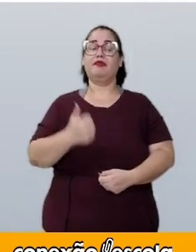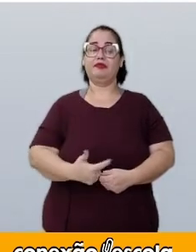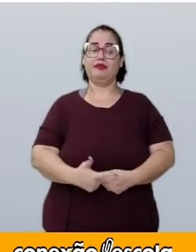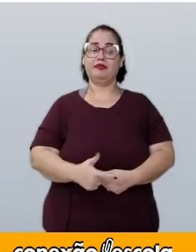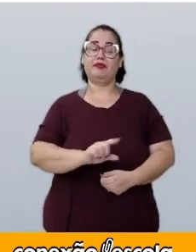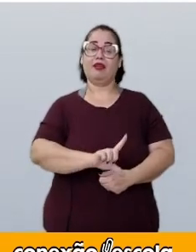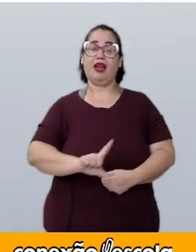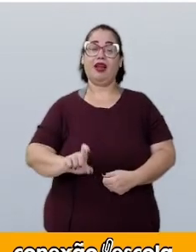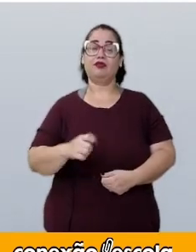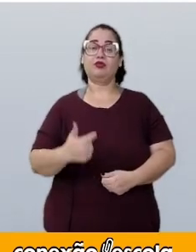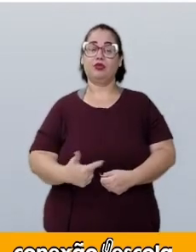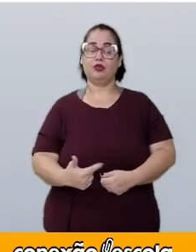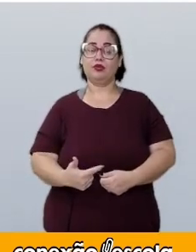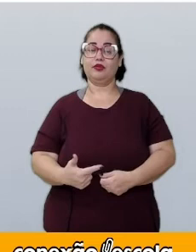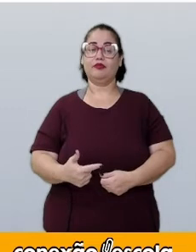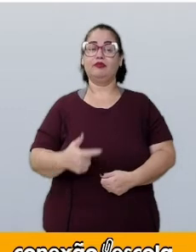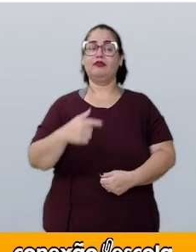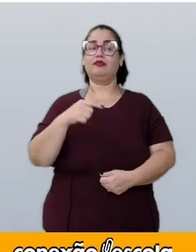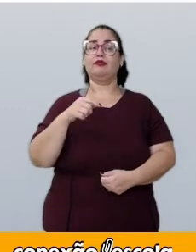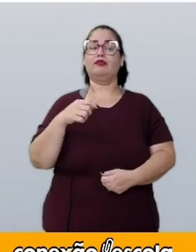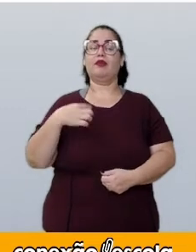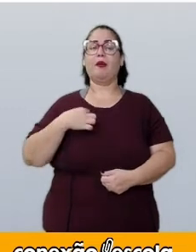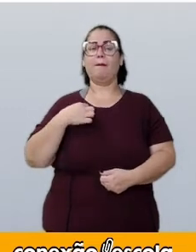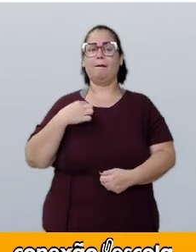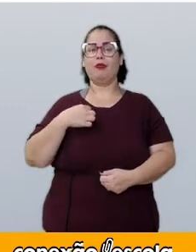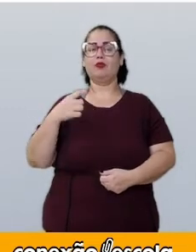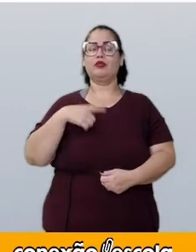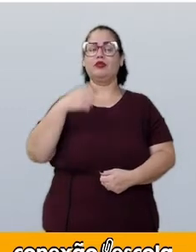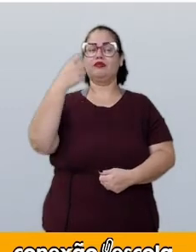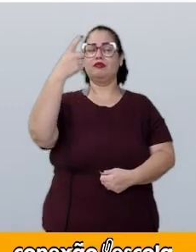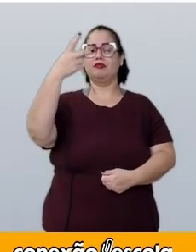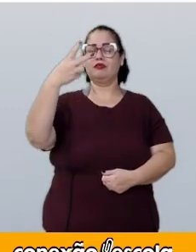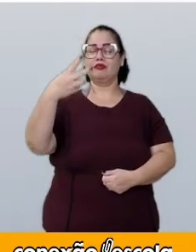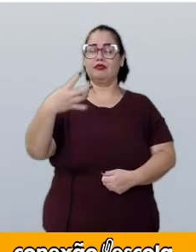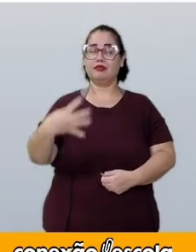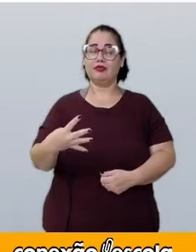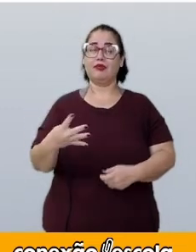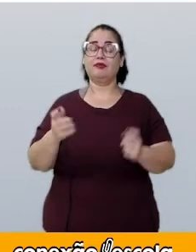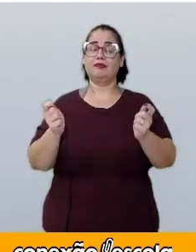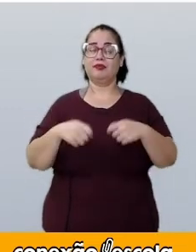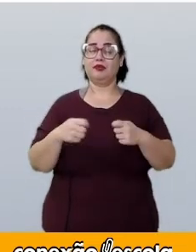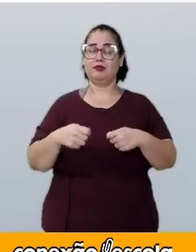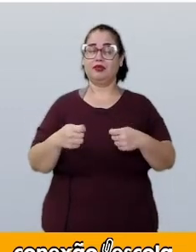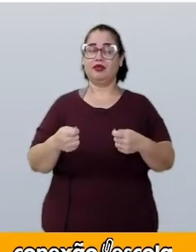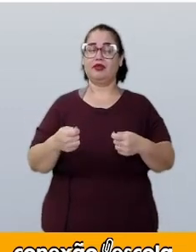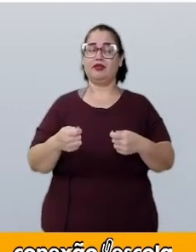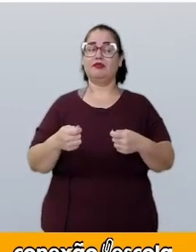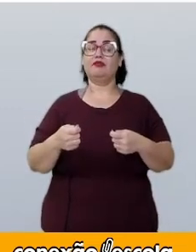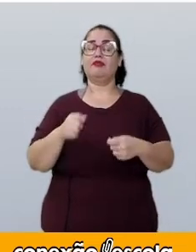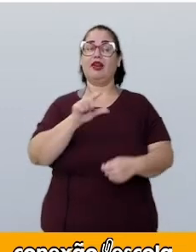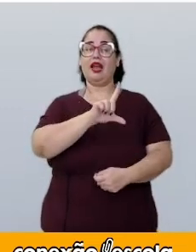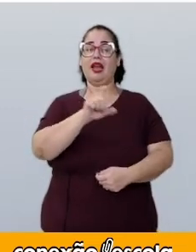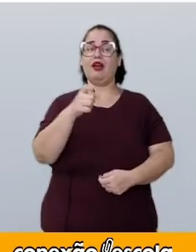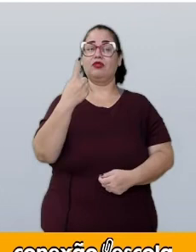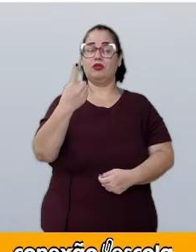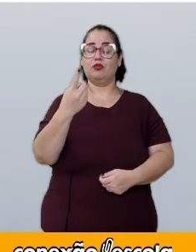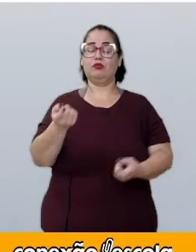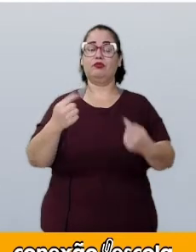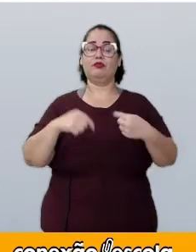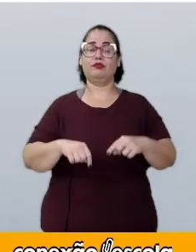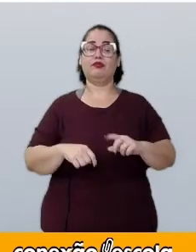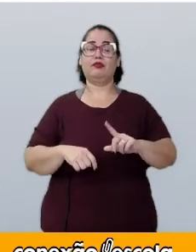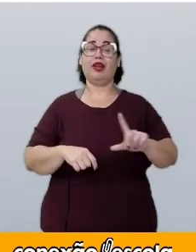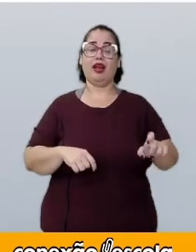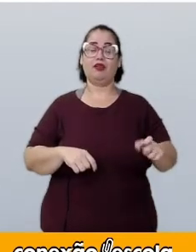embaixo na calça 2. As blusas, eu tenho quatro possibilidades. Com a calça 1 e quatro